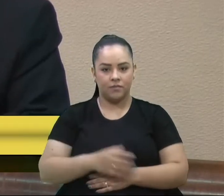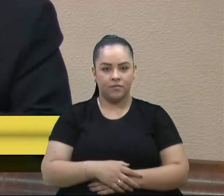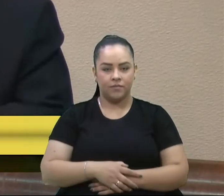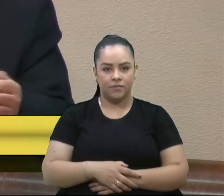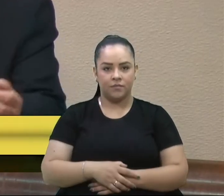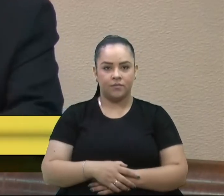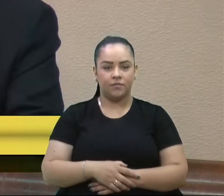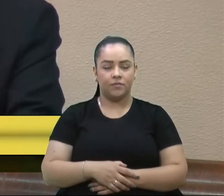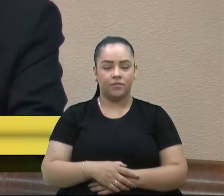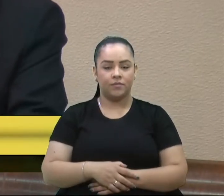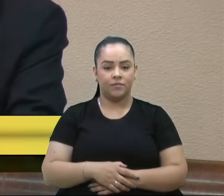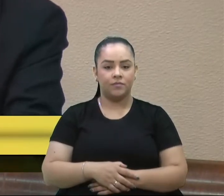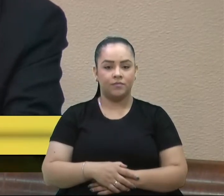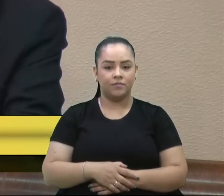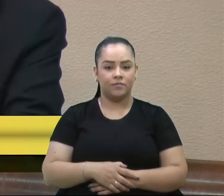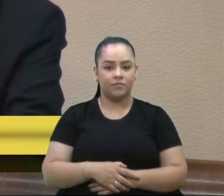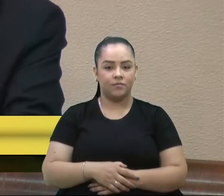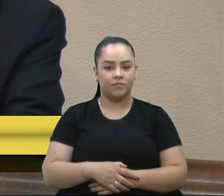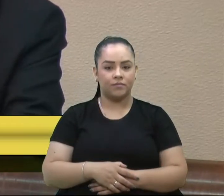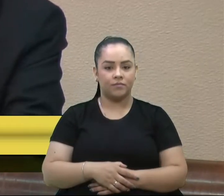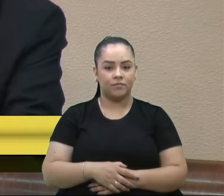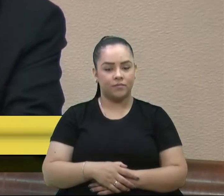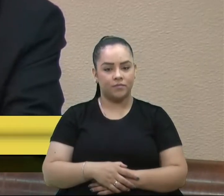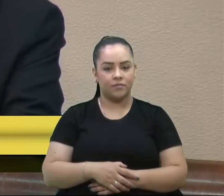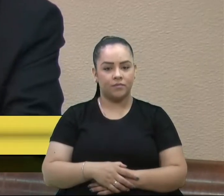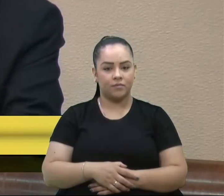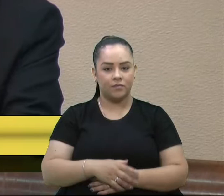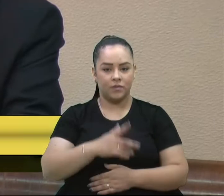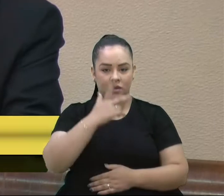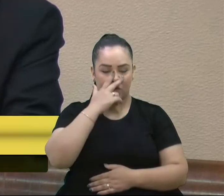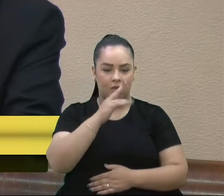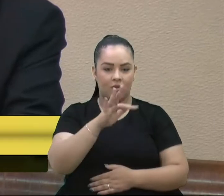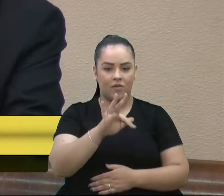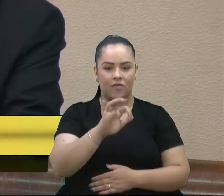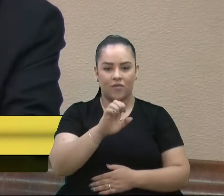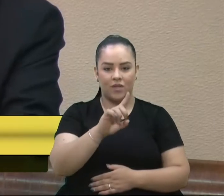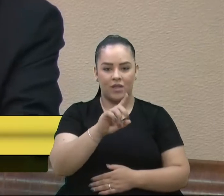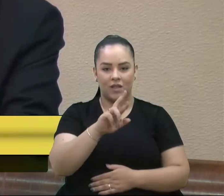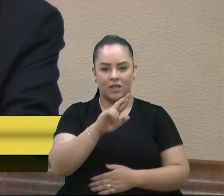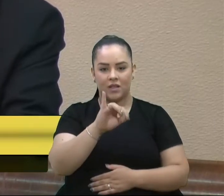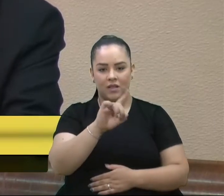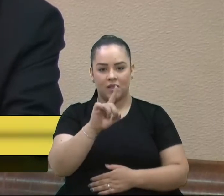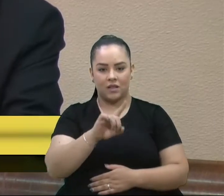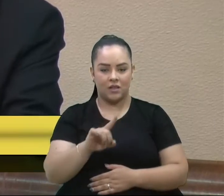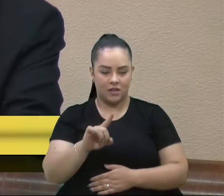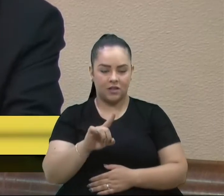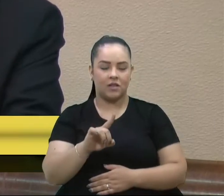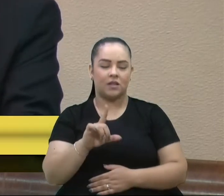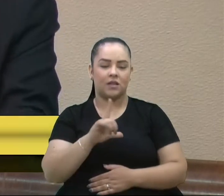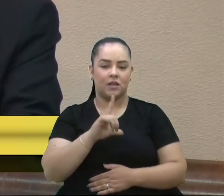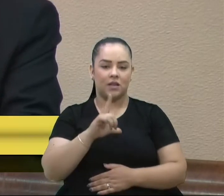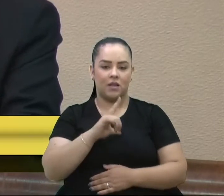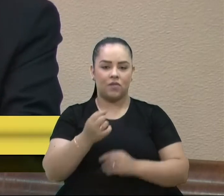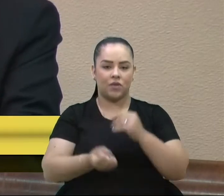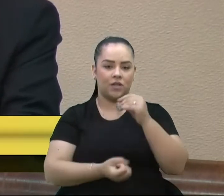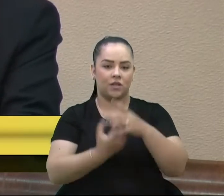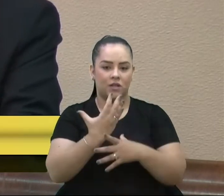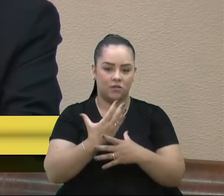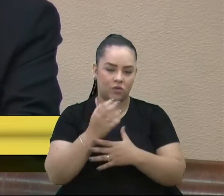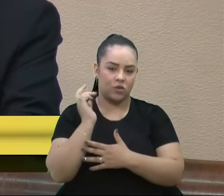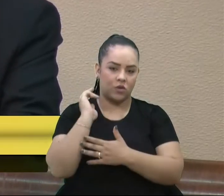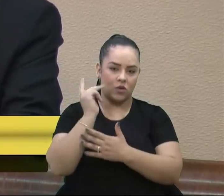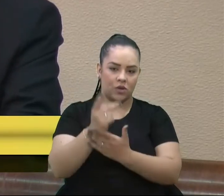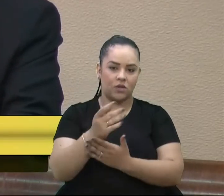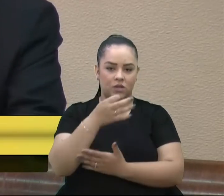No caso da FECRIS, Fundação de Estudos Econômicos, Culturais e Históricos do Rio Grande do Sul, ela foi criada